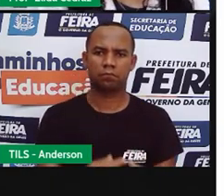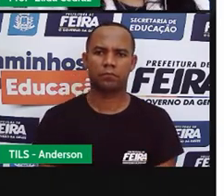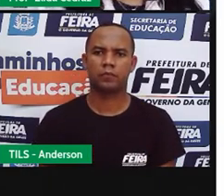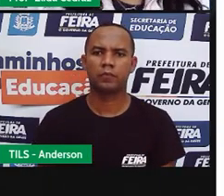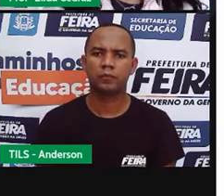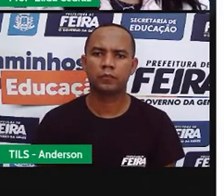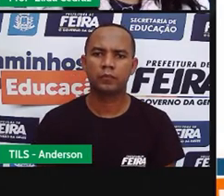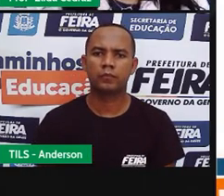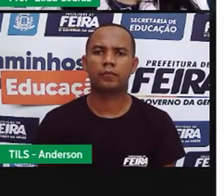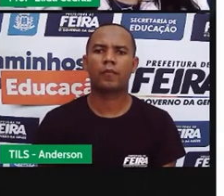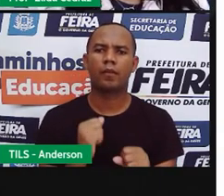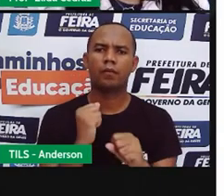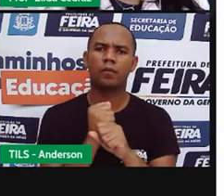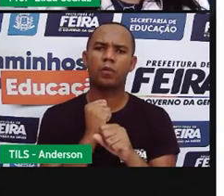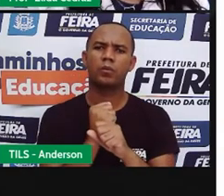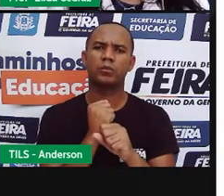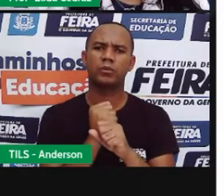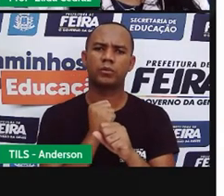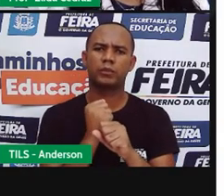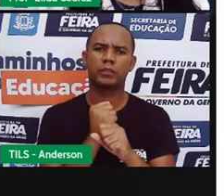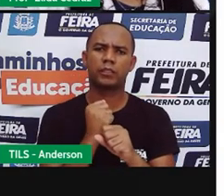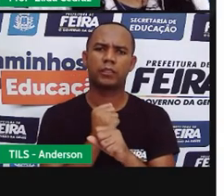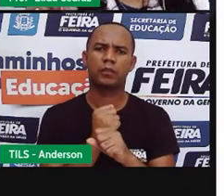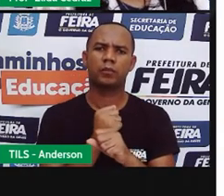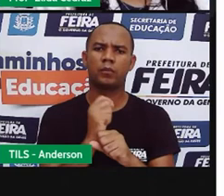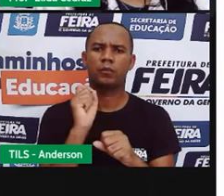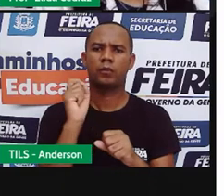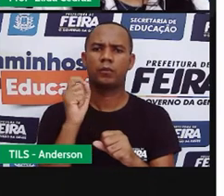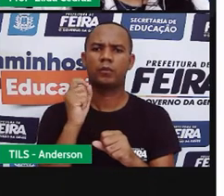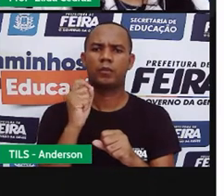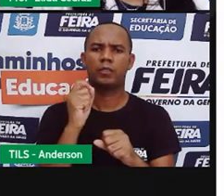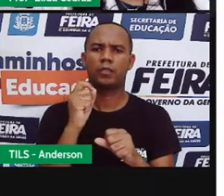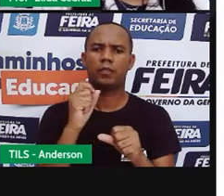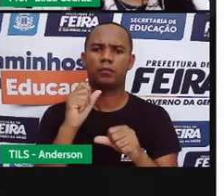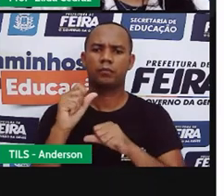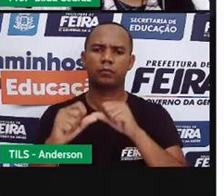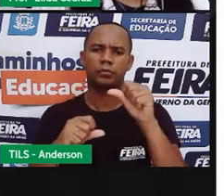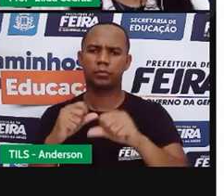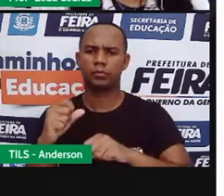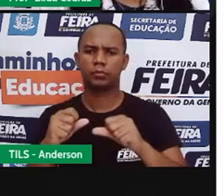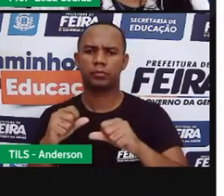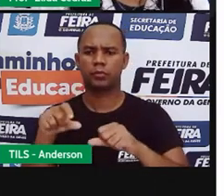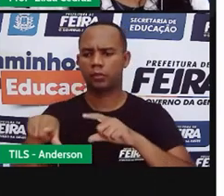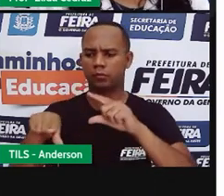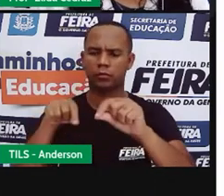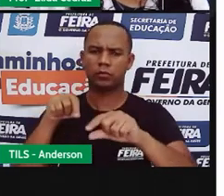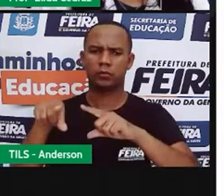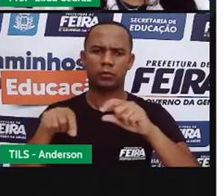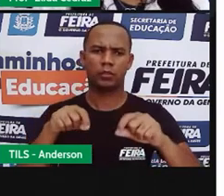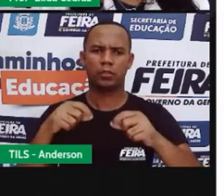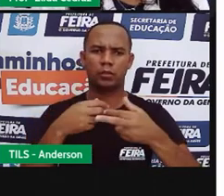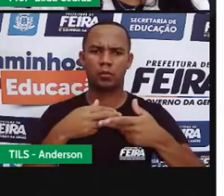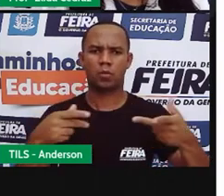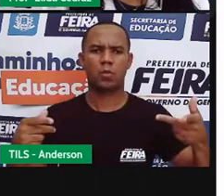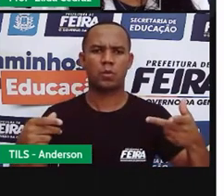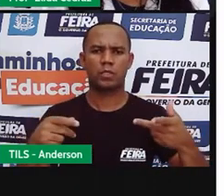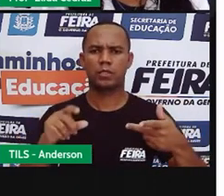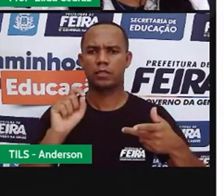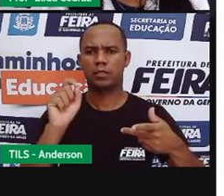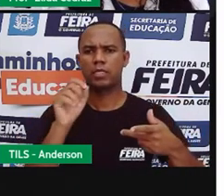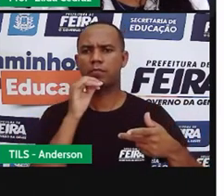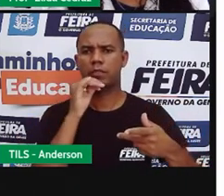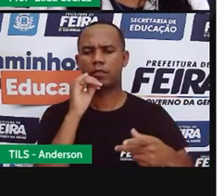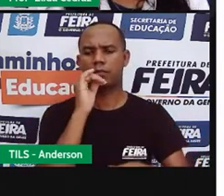as construções sustentáveis é uma forma de construir rádios e eduquitos sem causar perjuízo ao meio